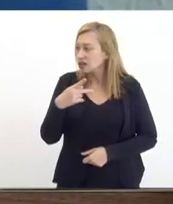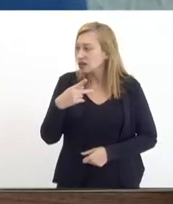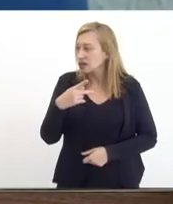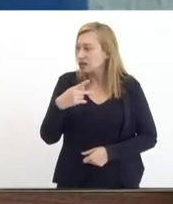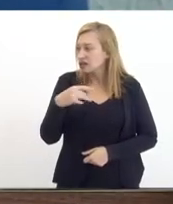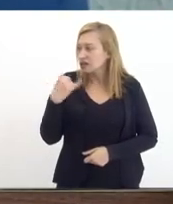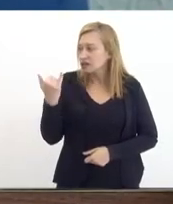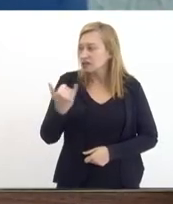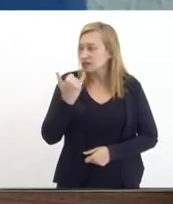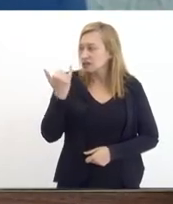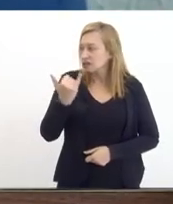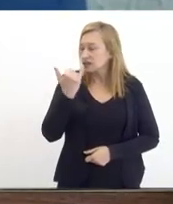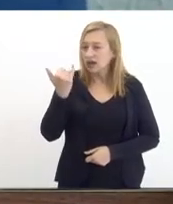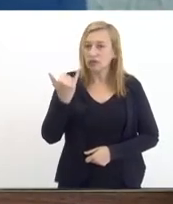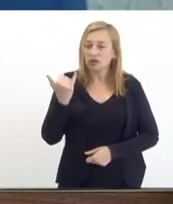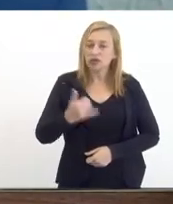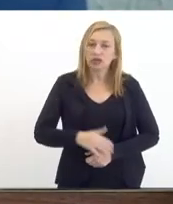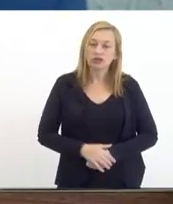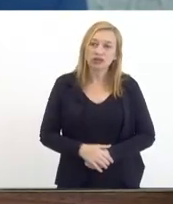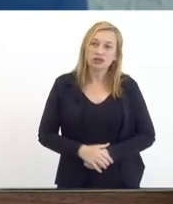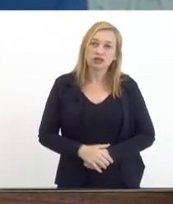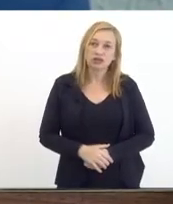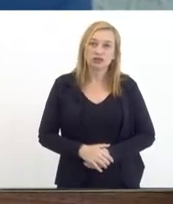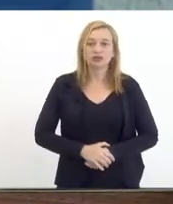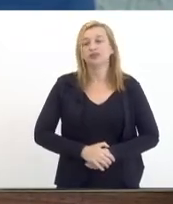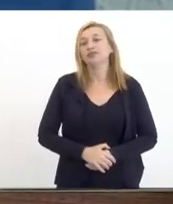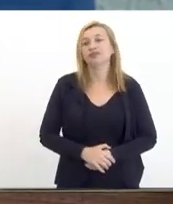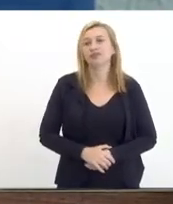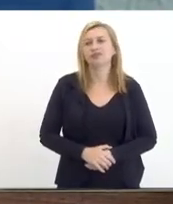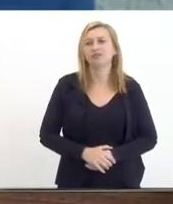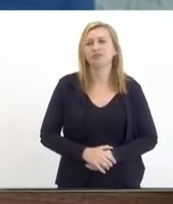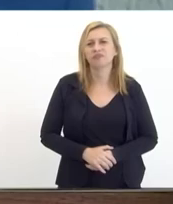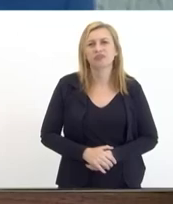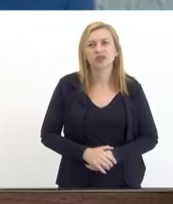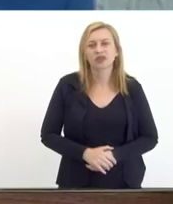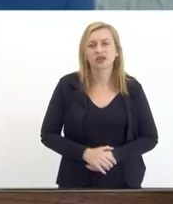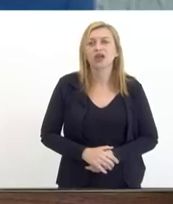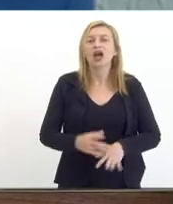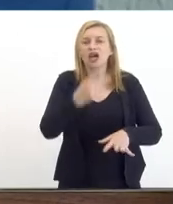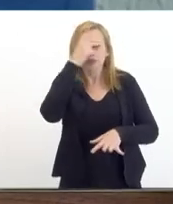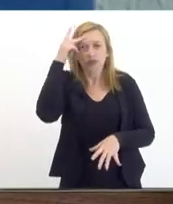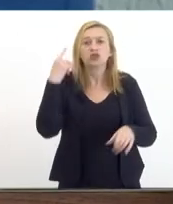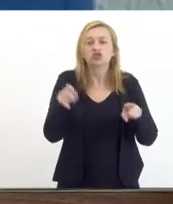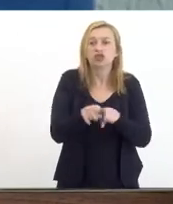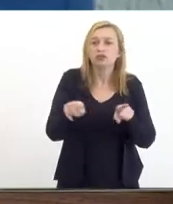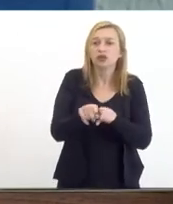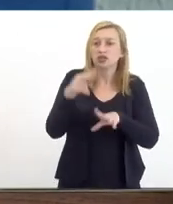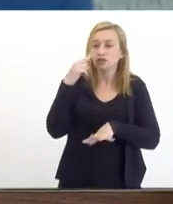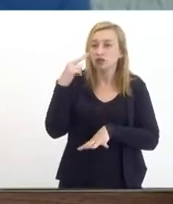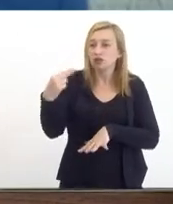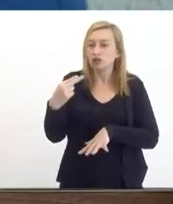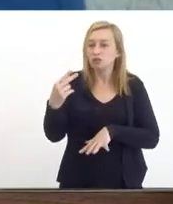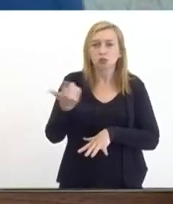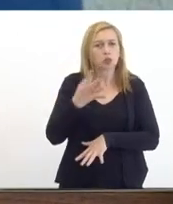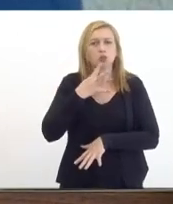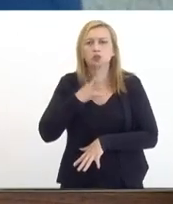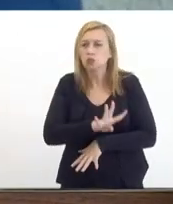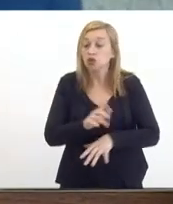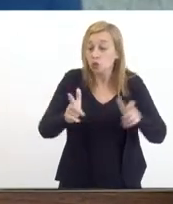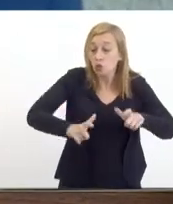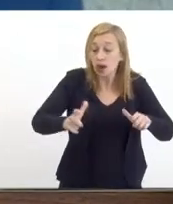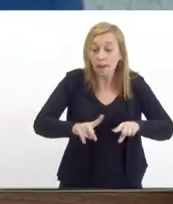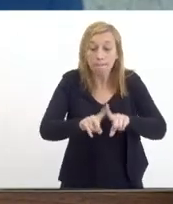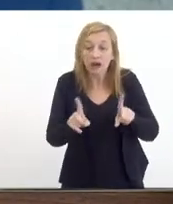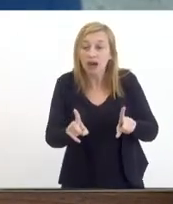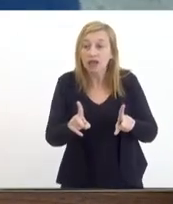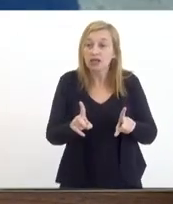cidade dessa região para o estado do Rio de Janeiro talvez as pessoas que estão nos assistindo em casa não conheçam Itaguaí mas